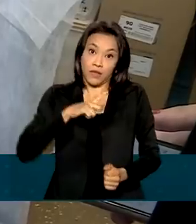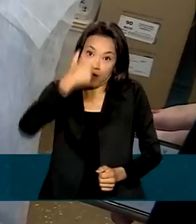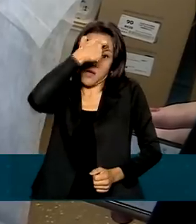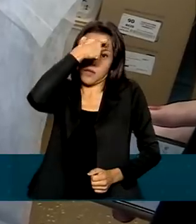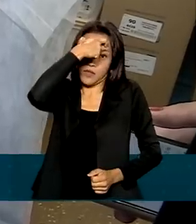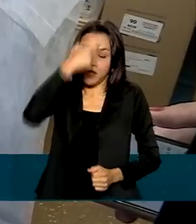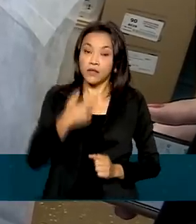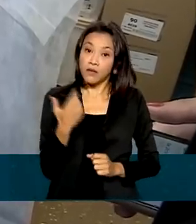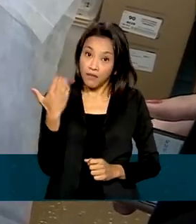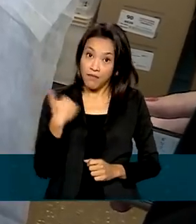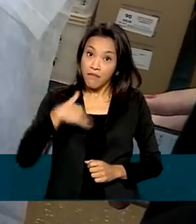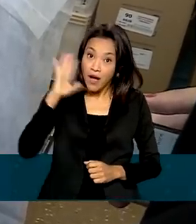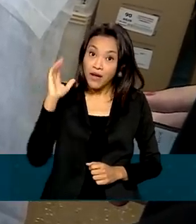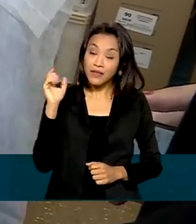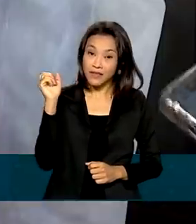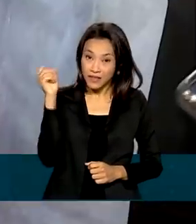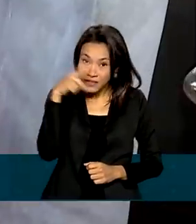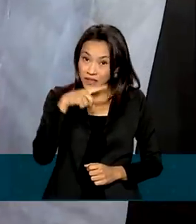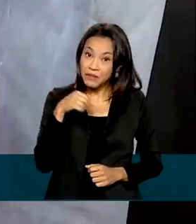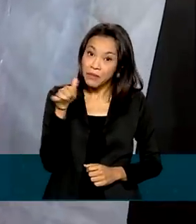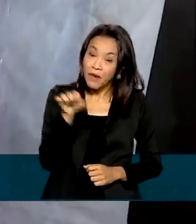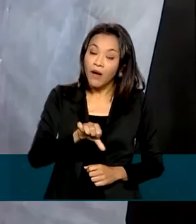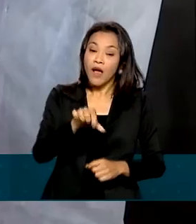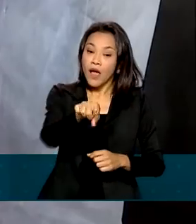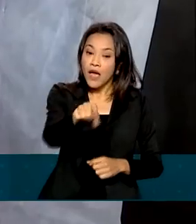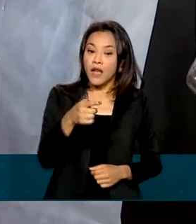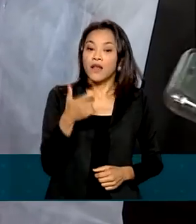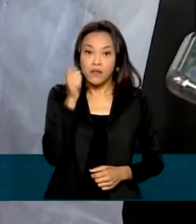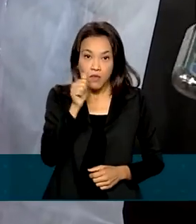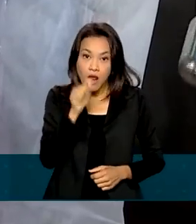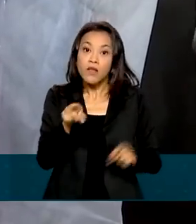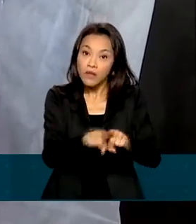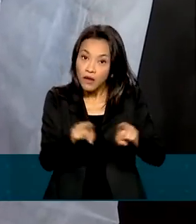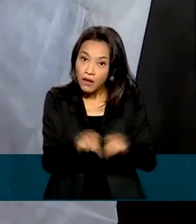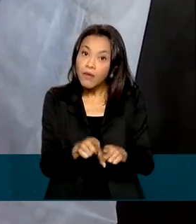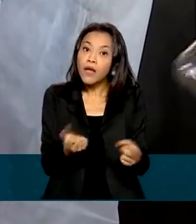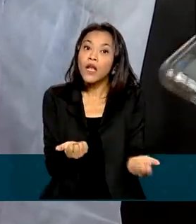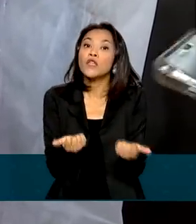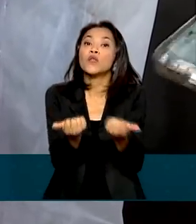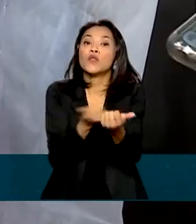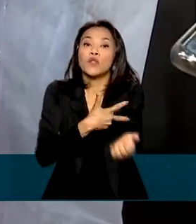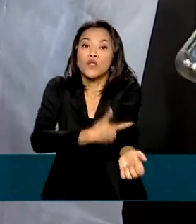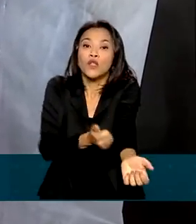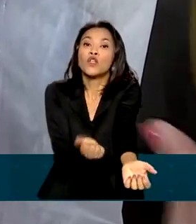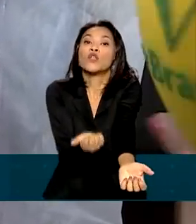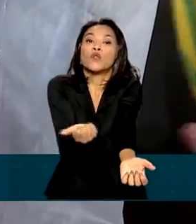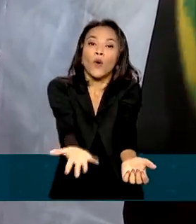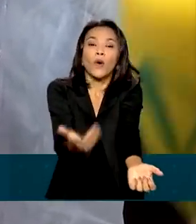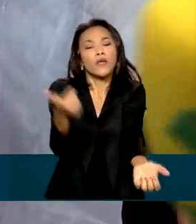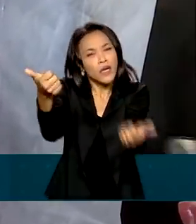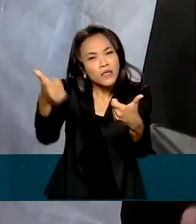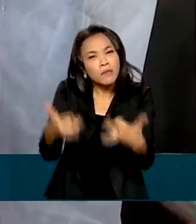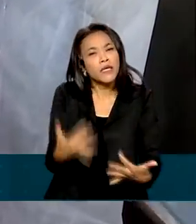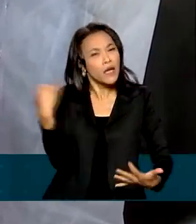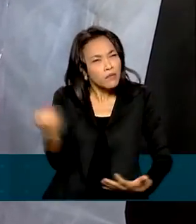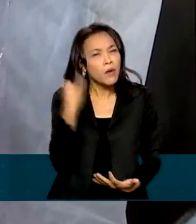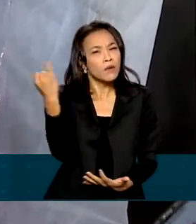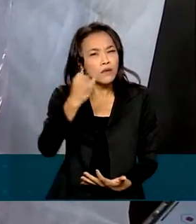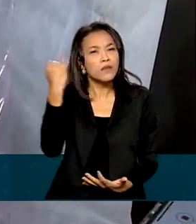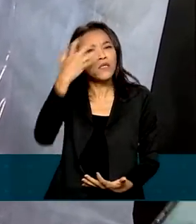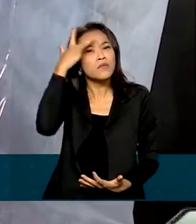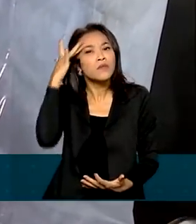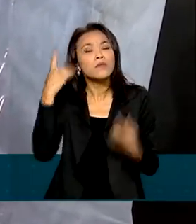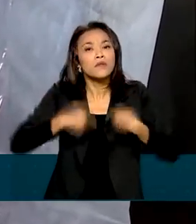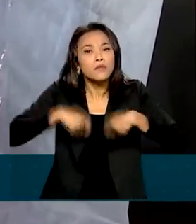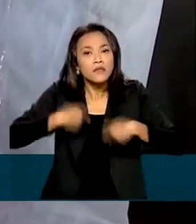quanto mais dificuldade tem, pior fica. A Mariana também é doadora e fala da importância desse gesto para as pessoas que precisam das